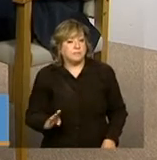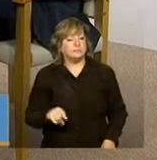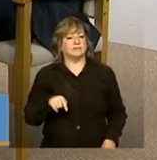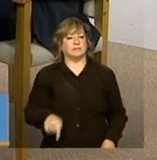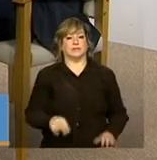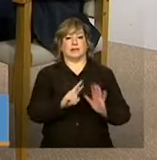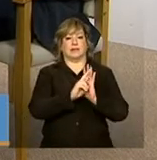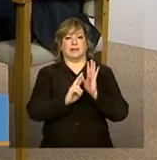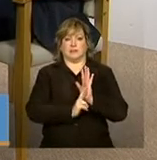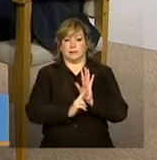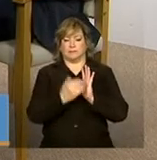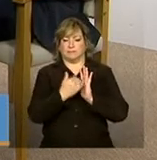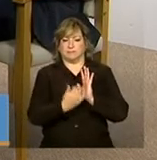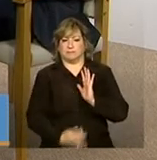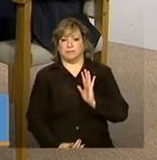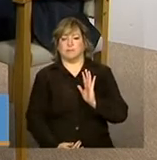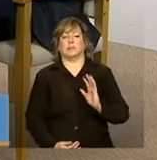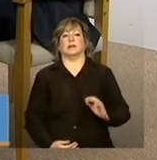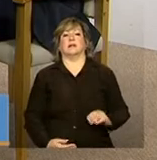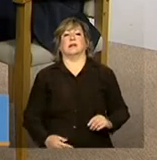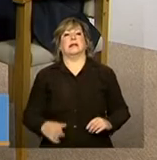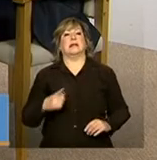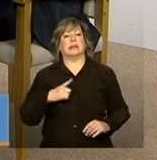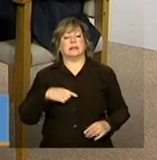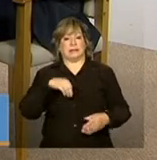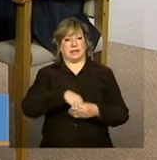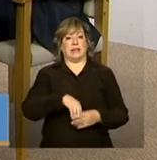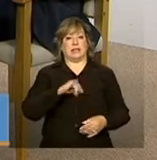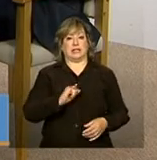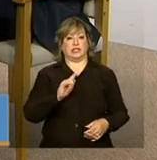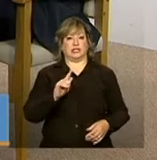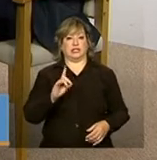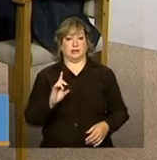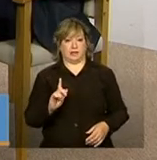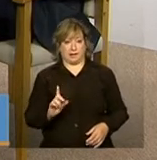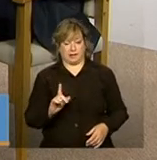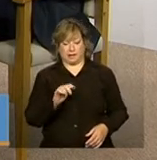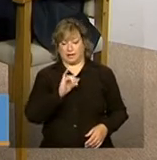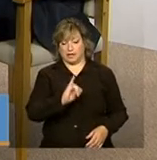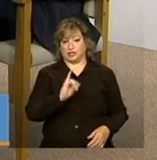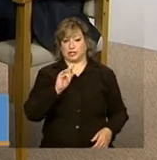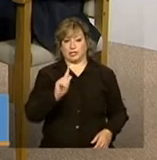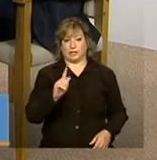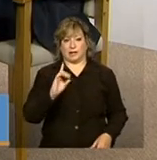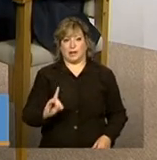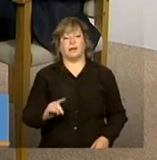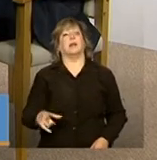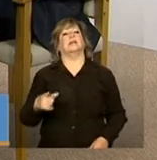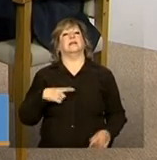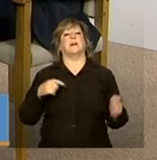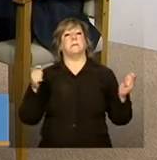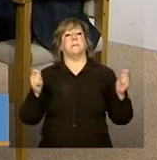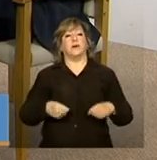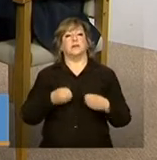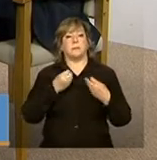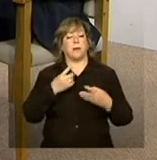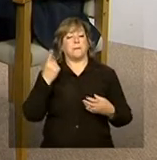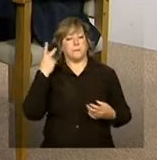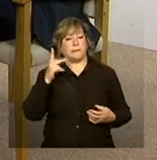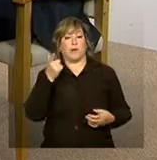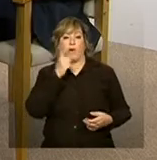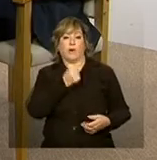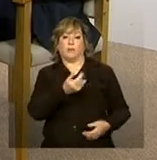estão no IGD, não sejam satisfatórios a ponto de se receber os recursos.